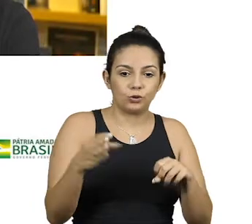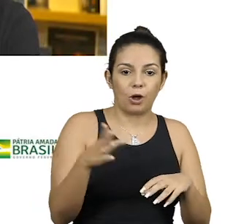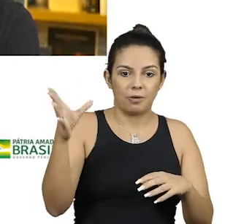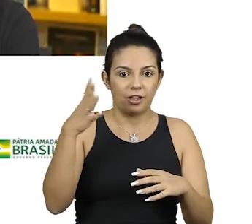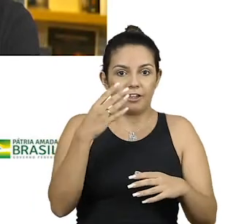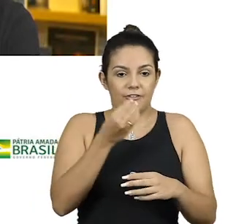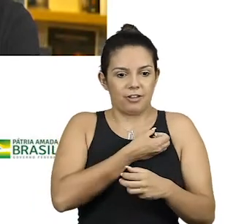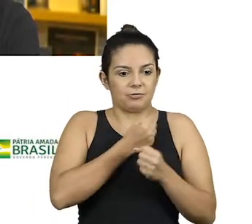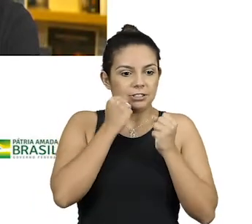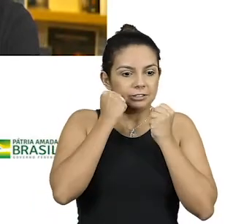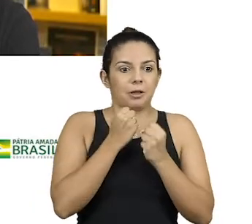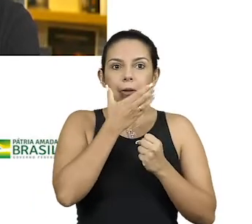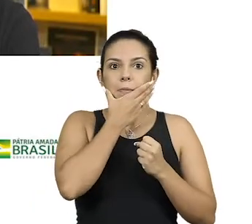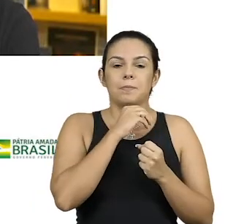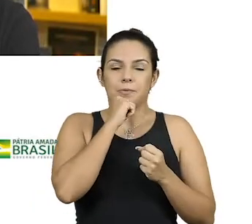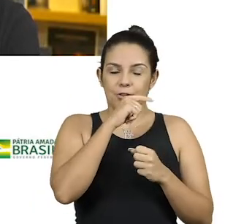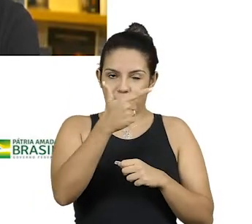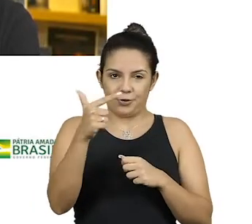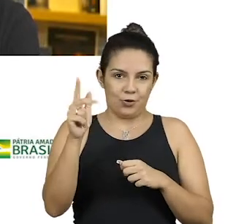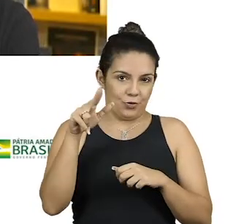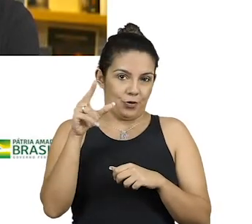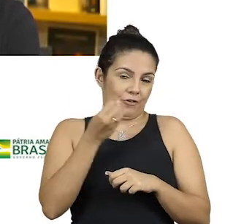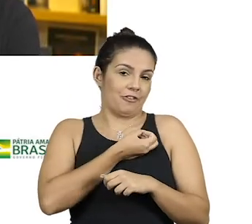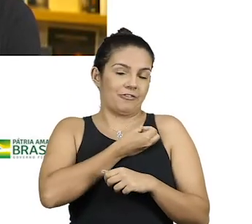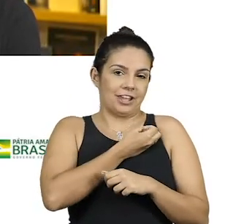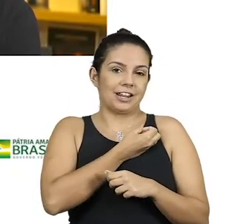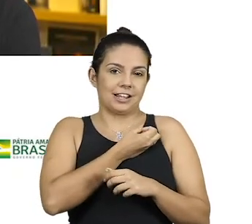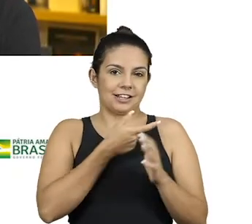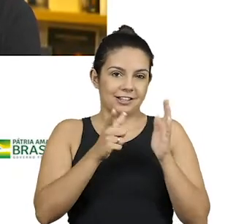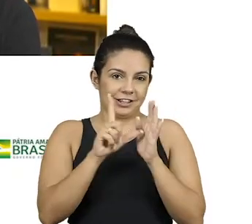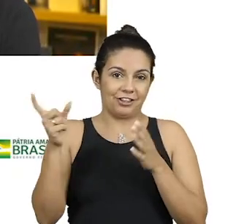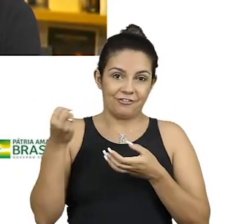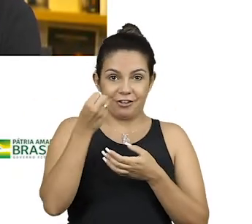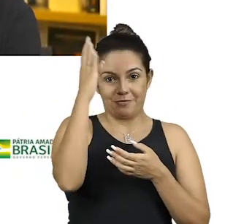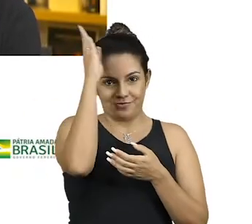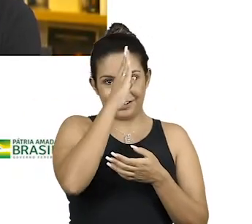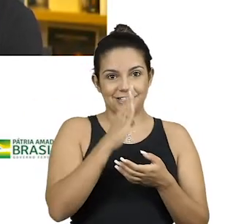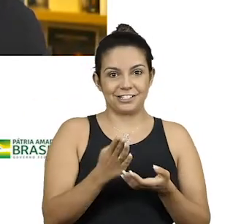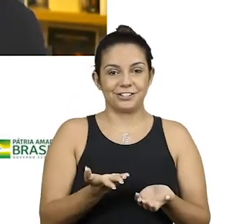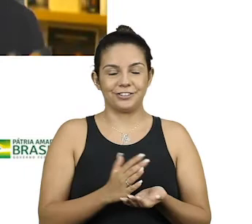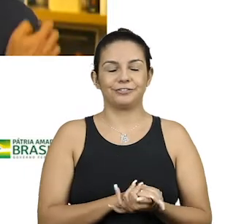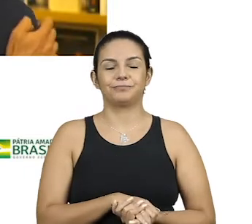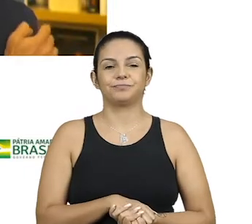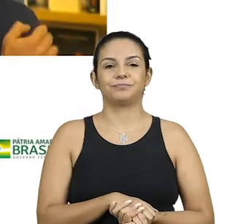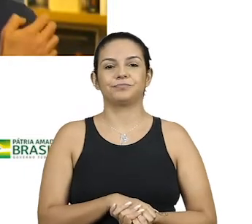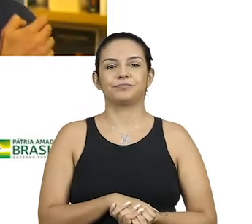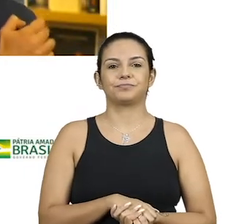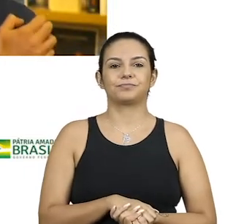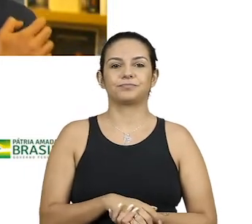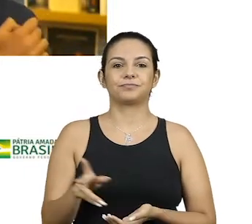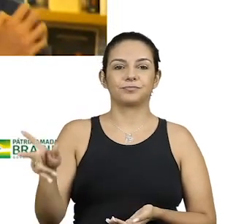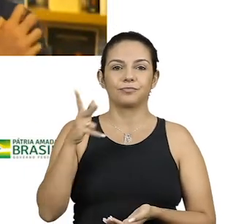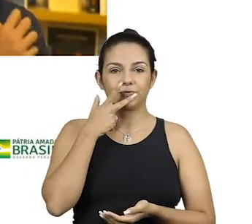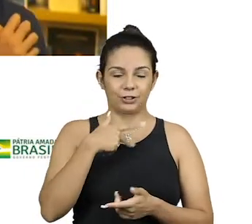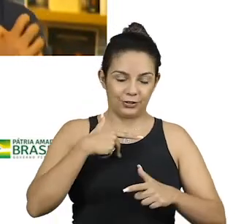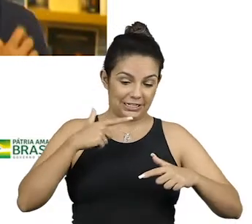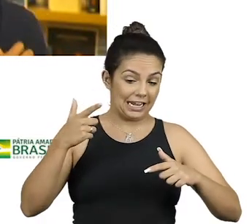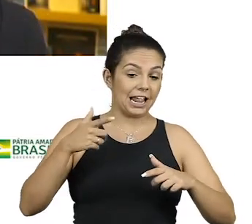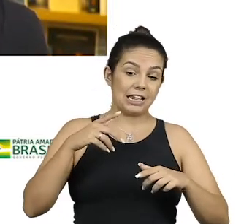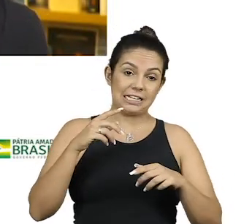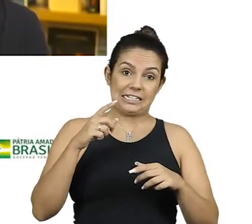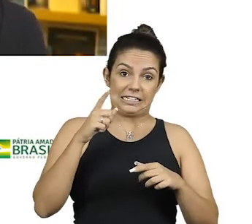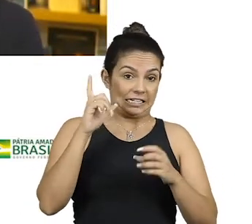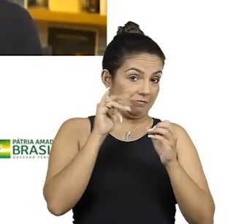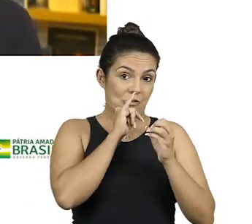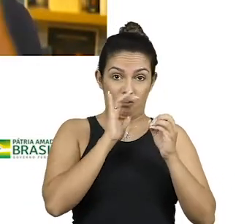no meu caso o seu, como em outra época não viveríamos. Eu estaria viajando o Brasil inteiro essa hora. É, eu estaria no mínimo trabalhando